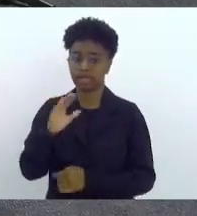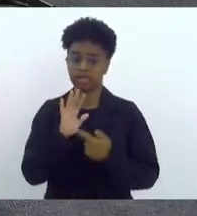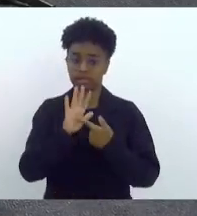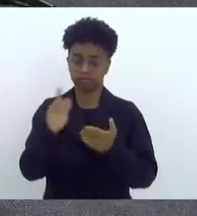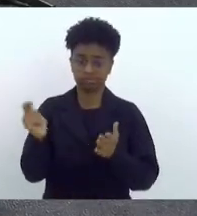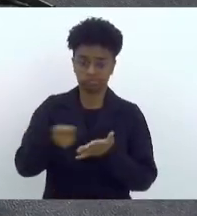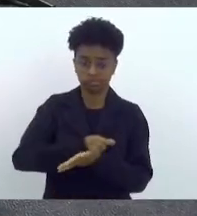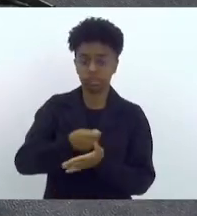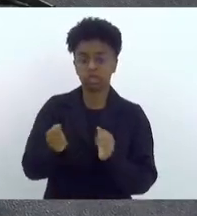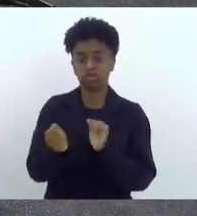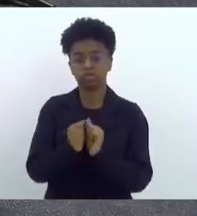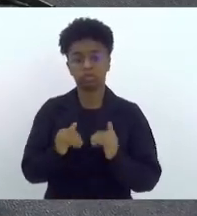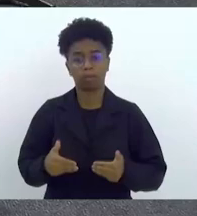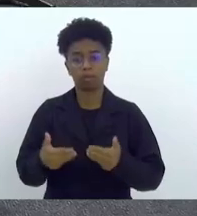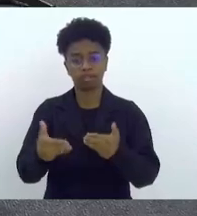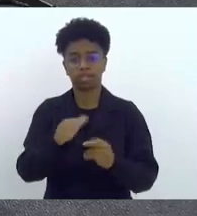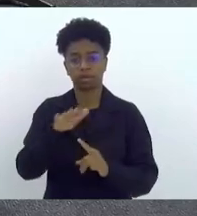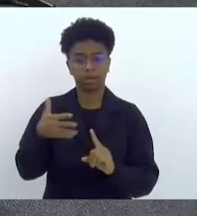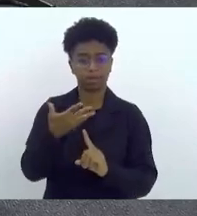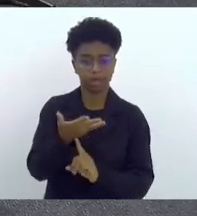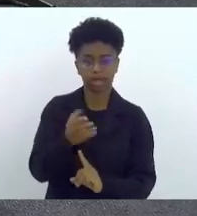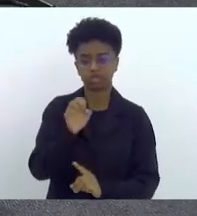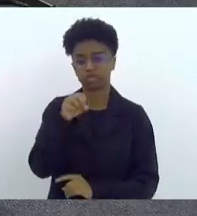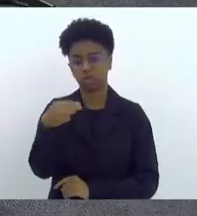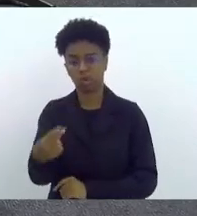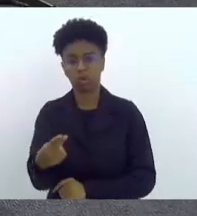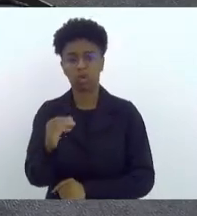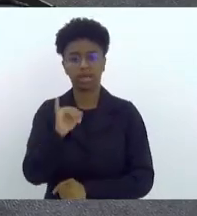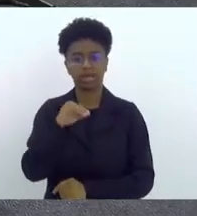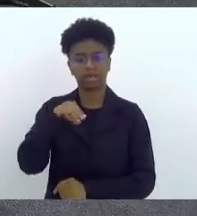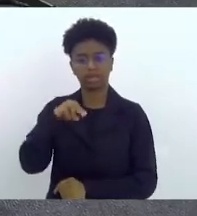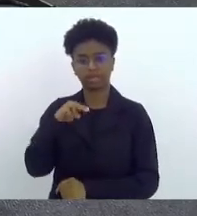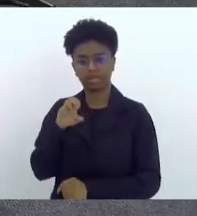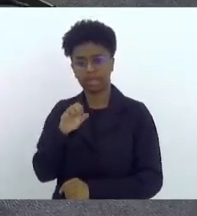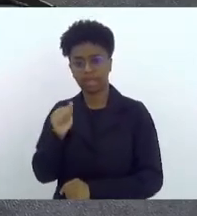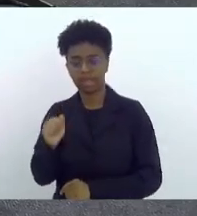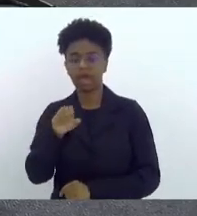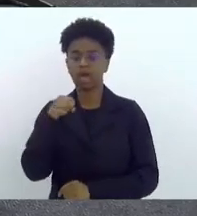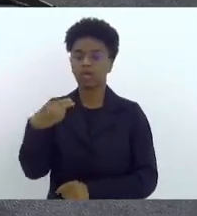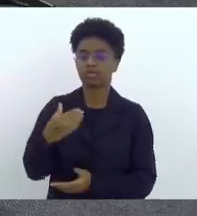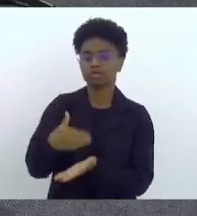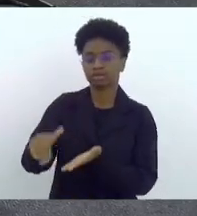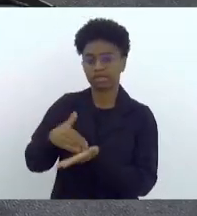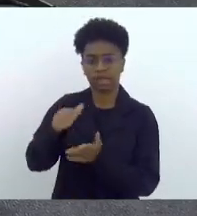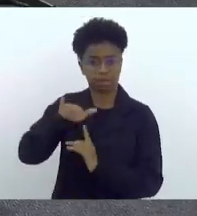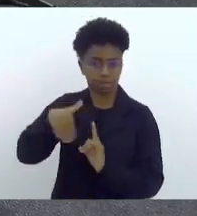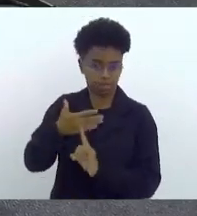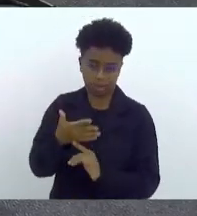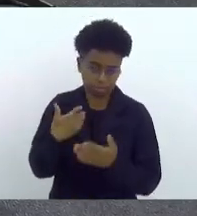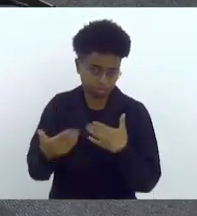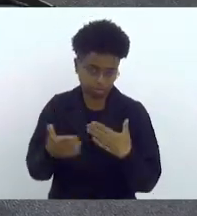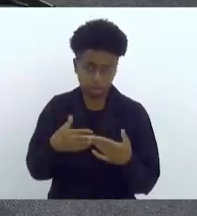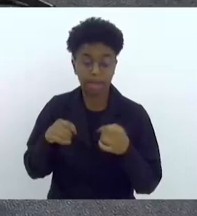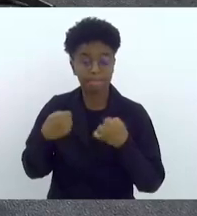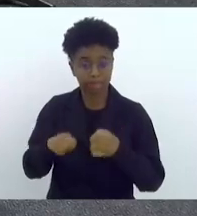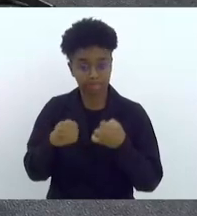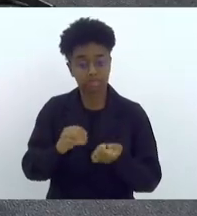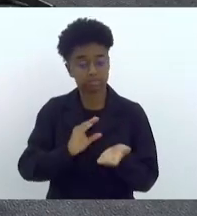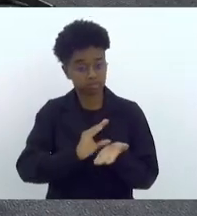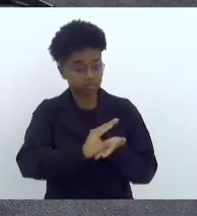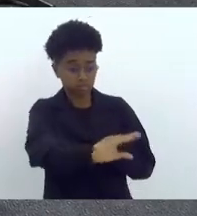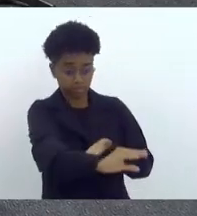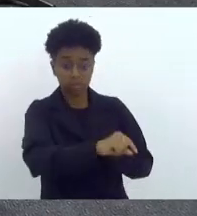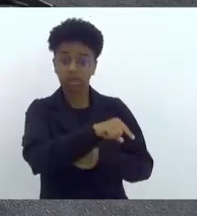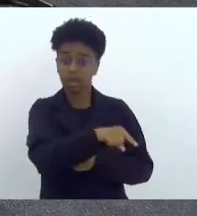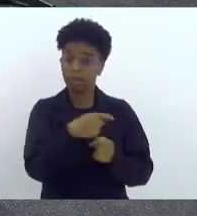Ministério do Meio Ambiente, seja com o INEA, com a Secretaria de Meio Ambiente, não importa, que seja destinado para quem está sendo